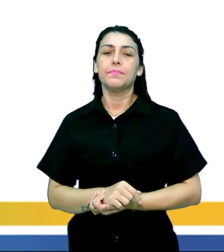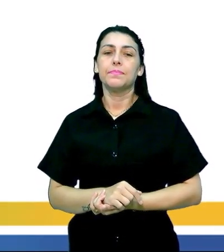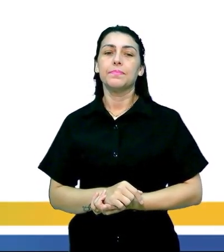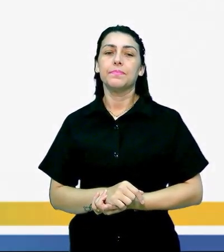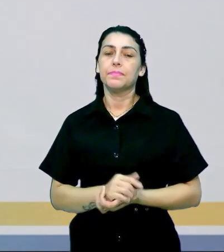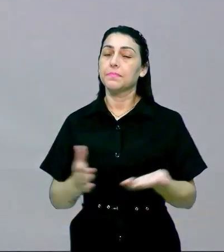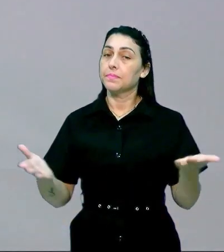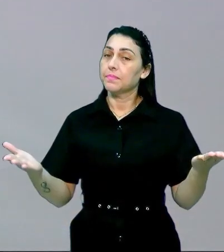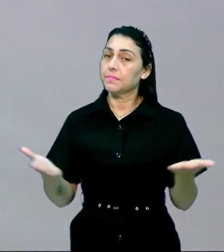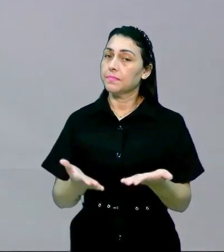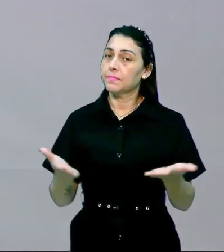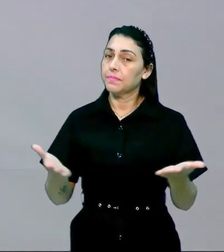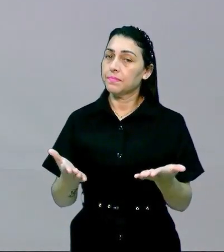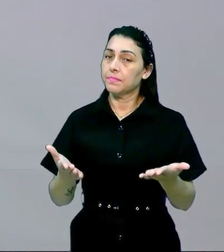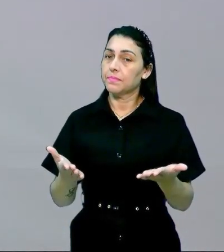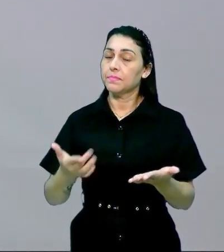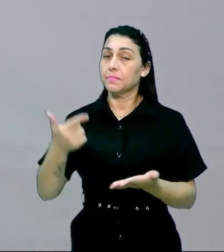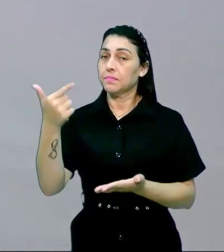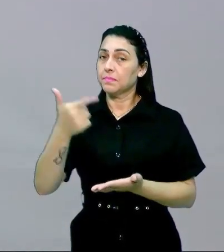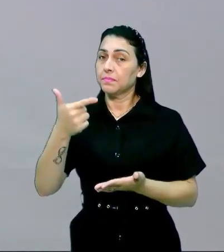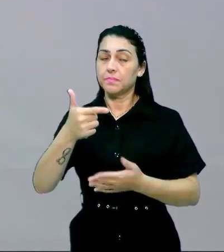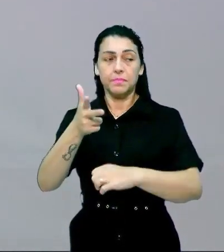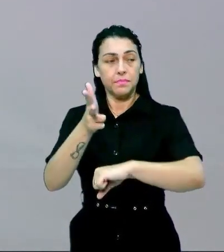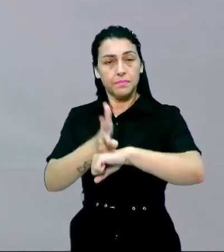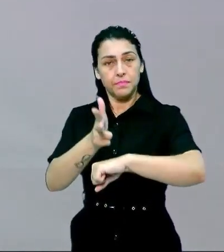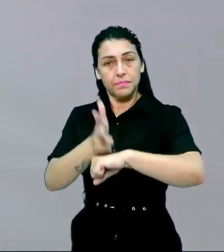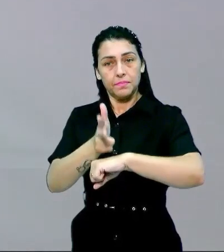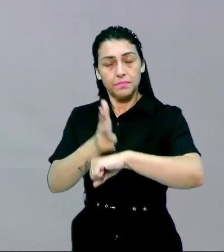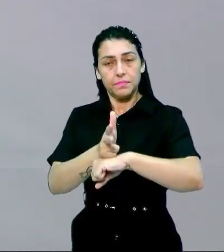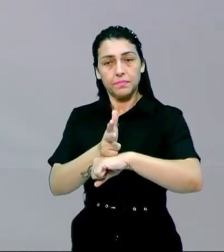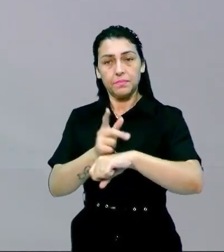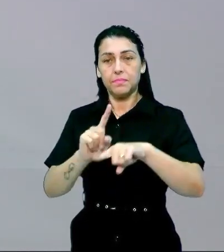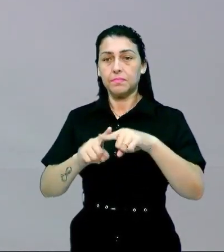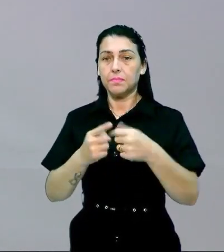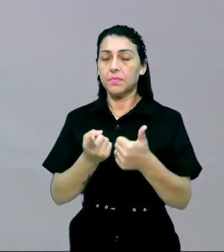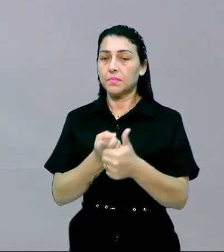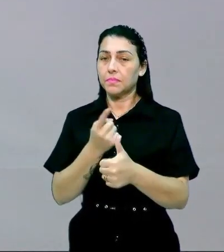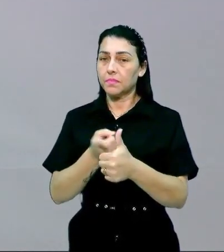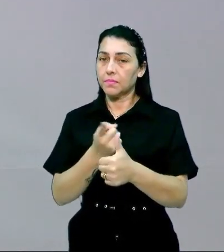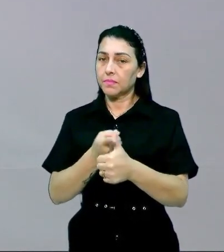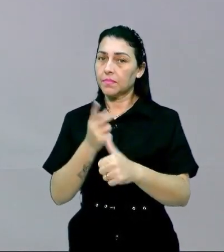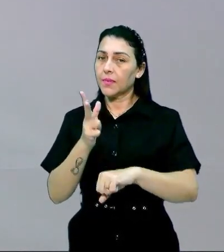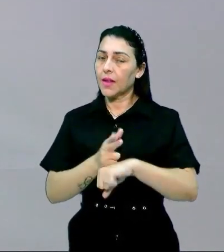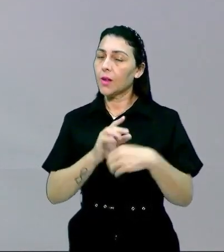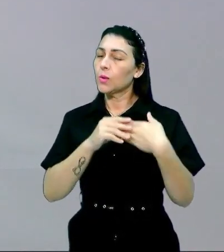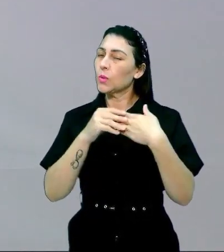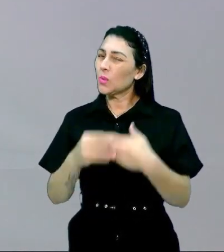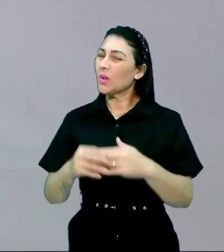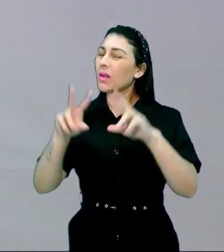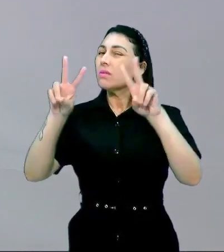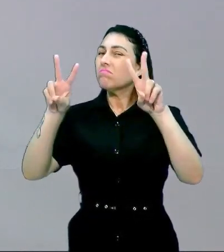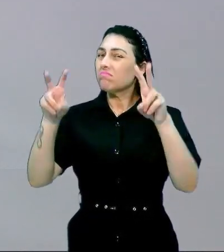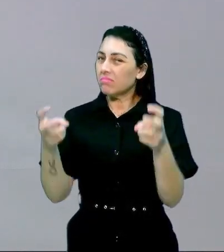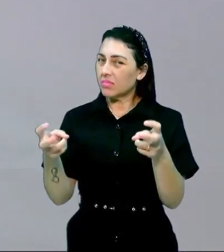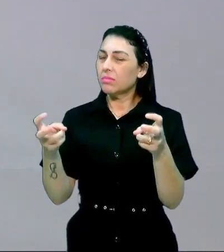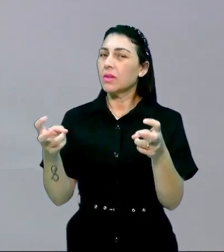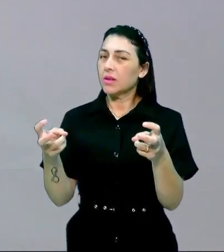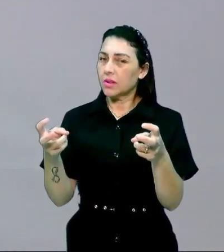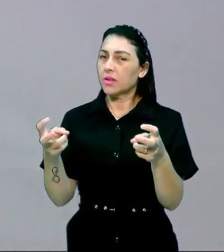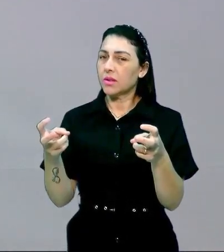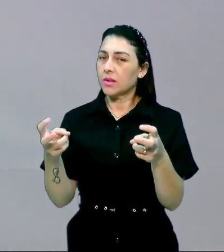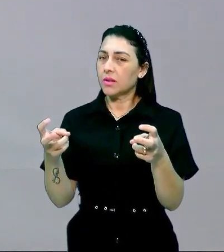agora a gente vai galera para o segundo vídeo mas o primeiro vídeo né ele trouxe bem essa temática e sobre